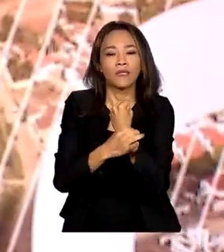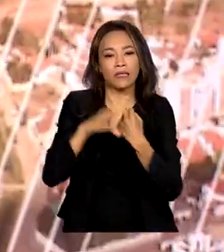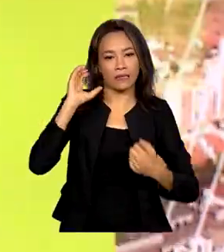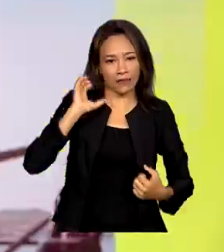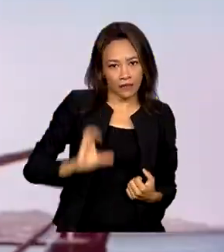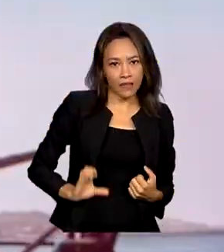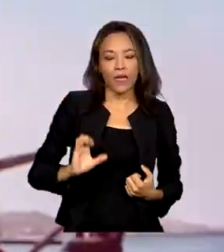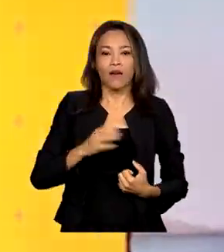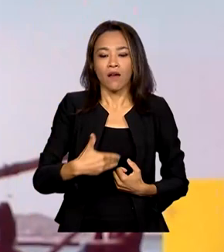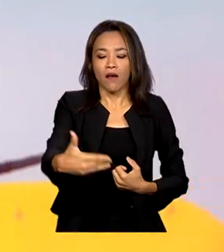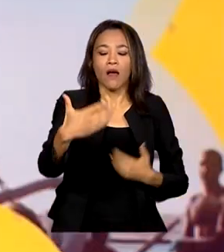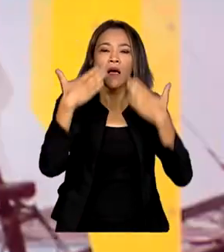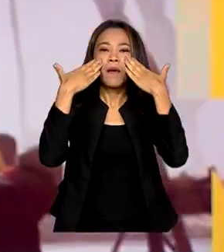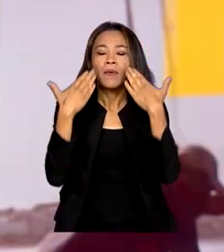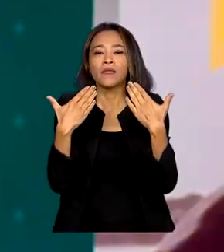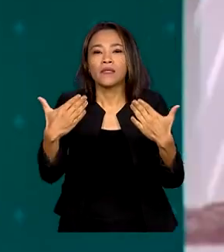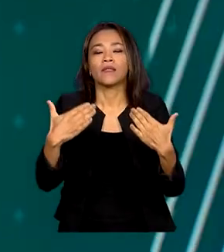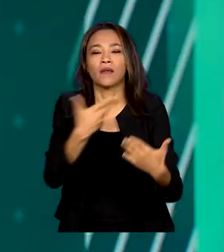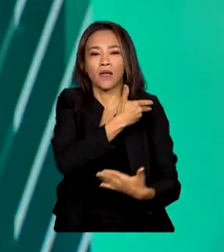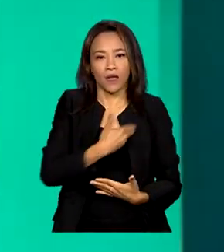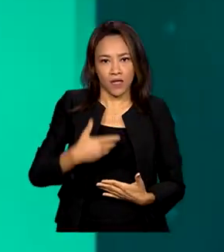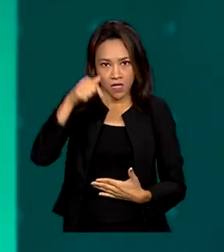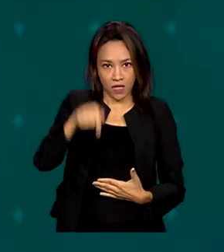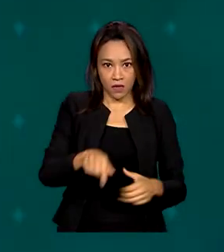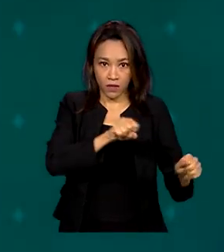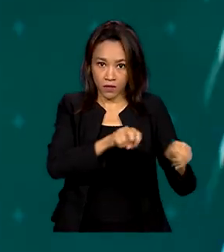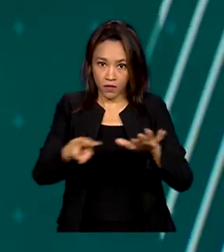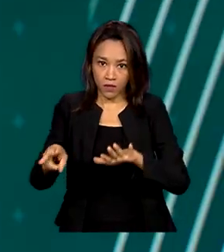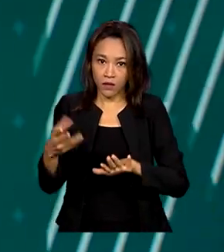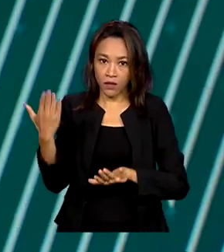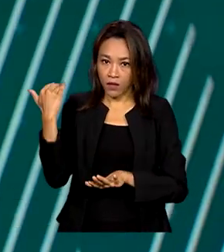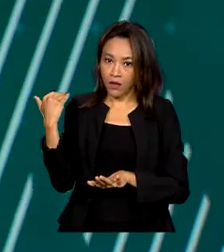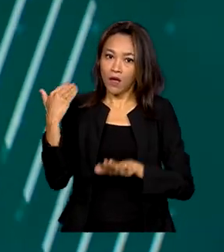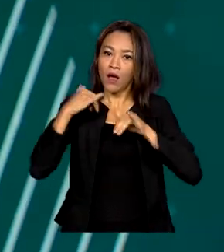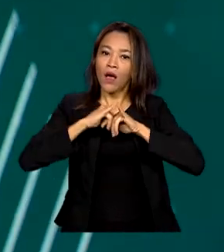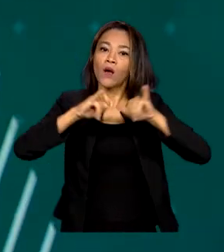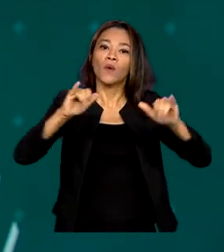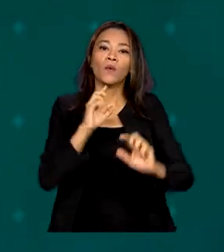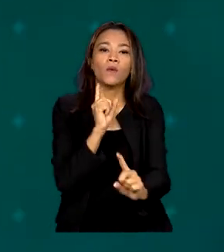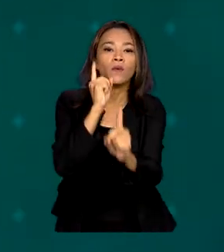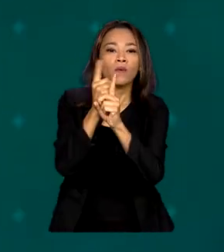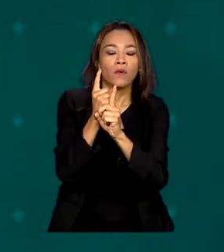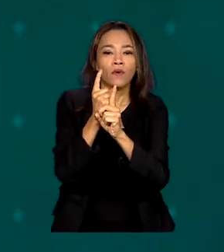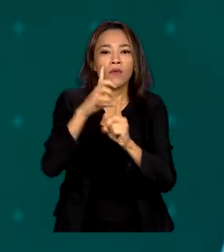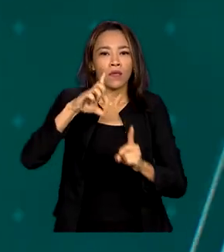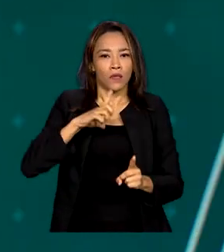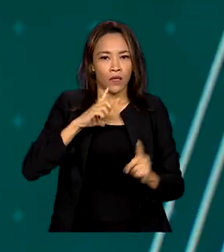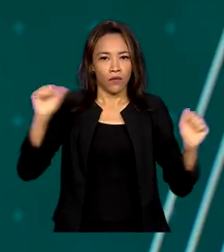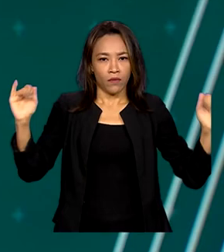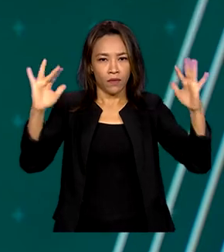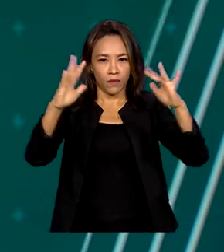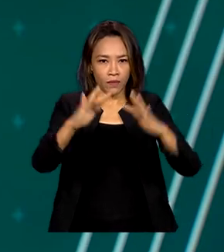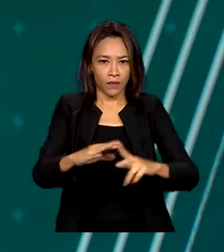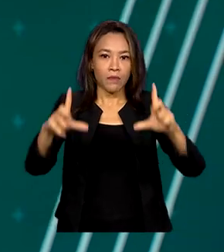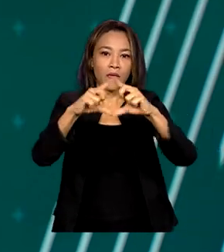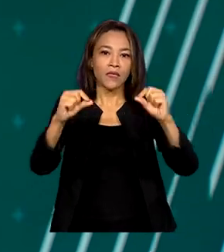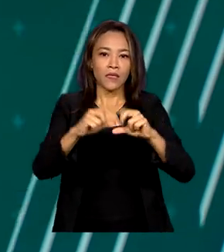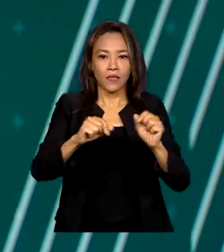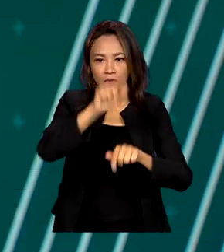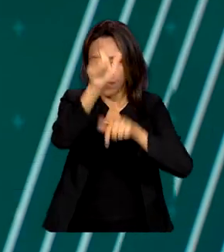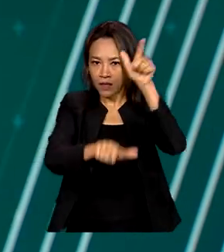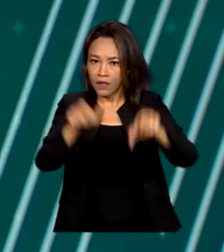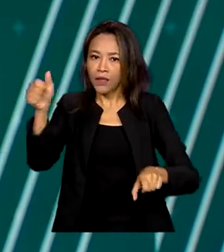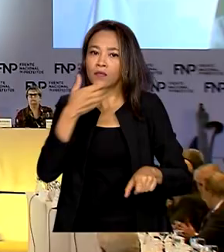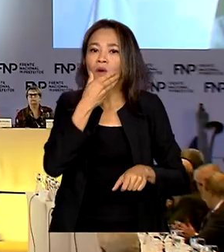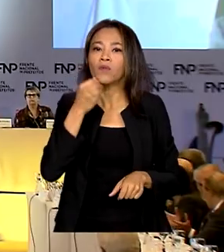ser apresentado pelo governo nesta semana. O anúncio foi feito durante o encontro que reúne em Brasília prefeitos e prefeitas